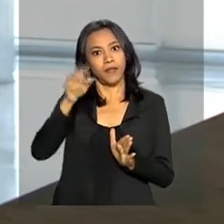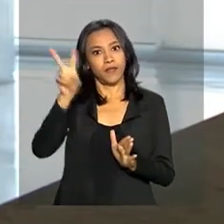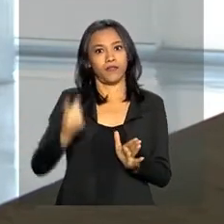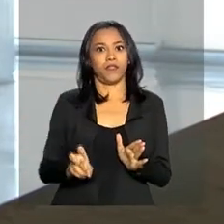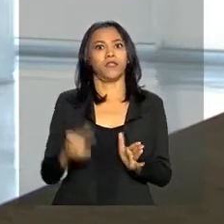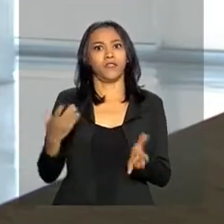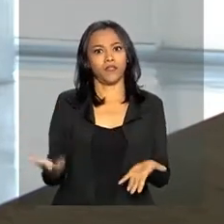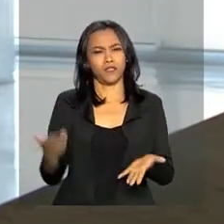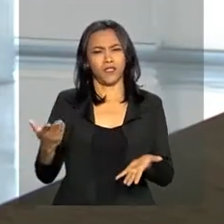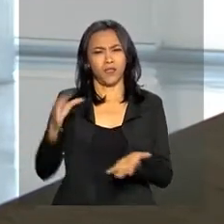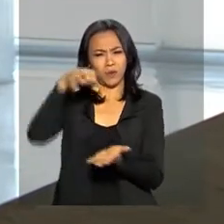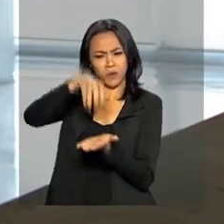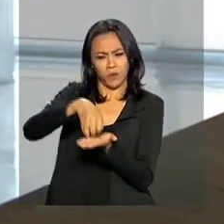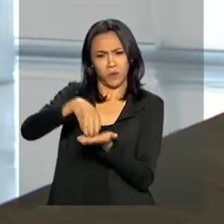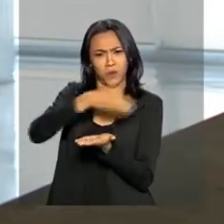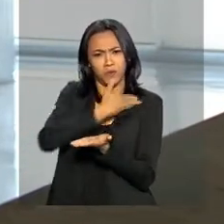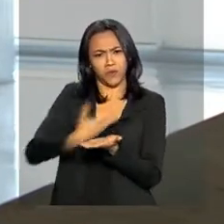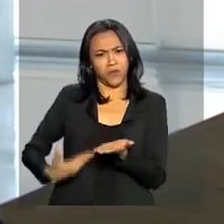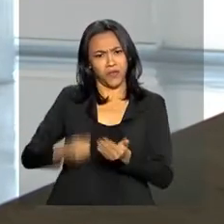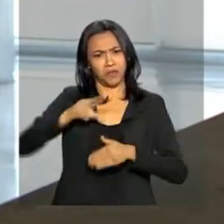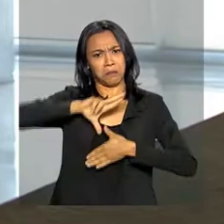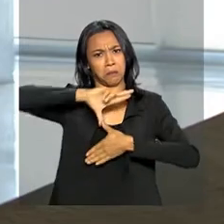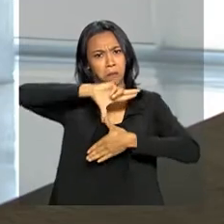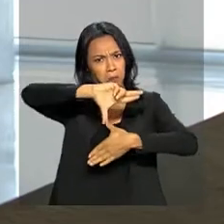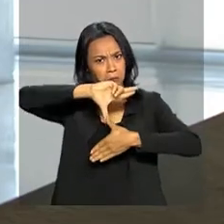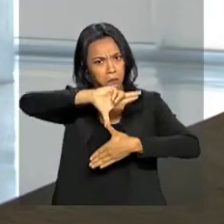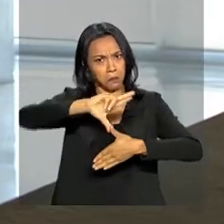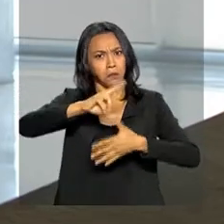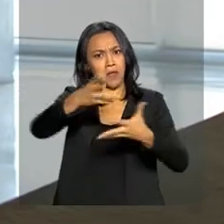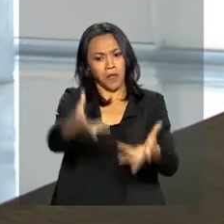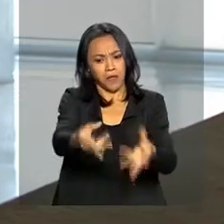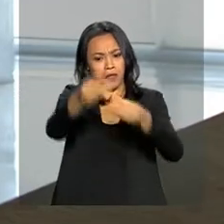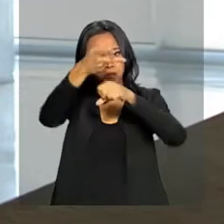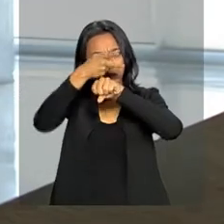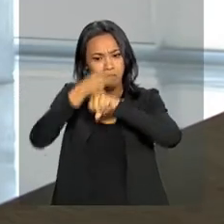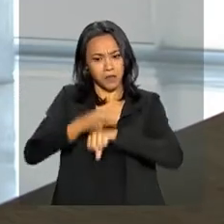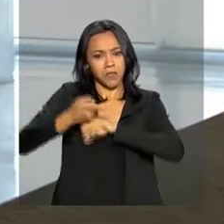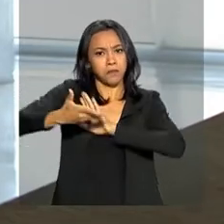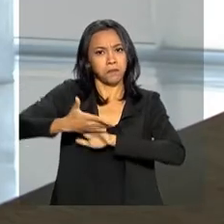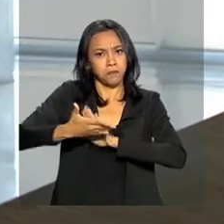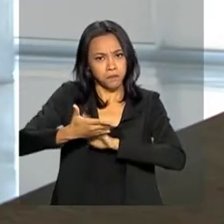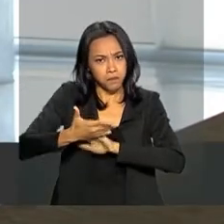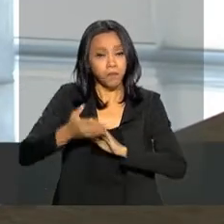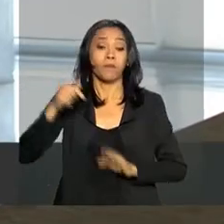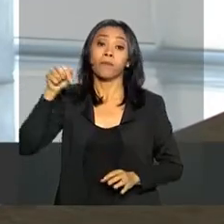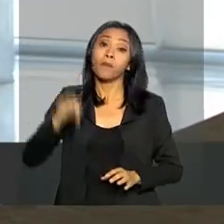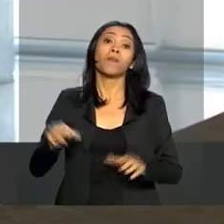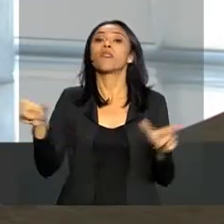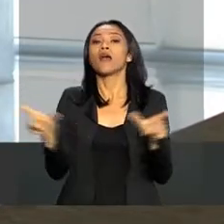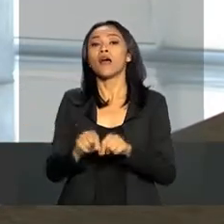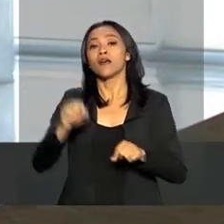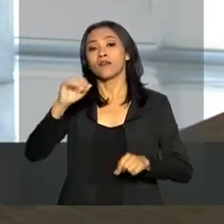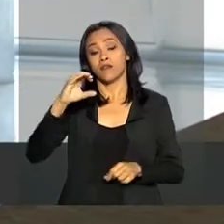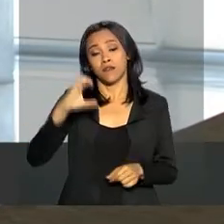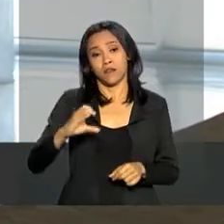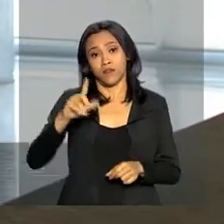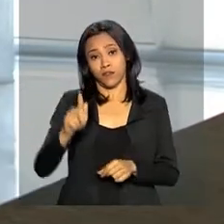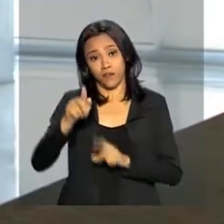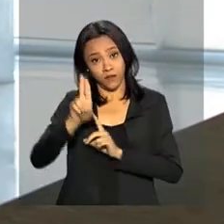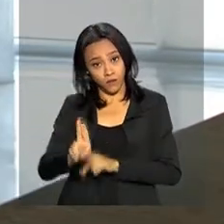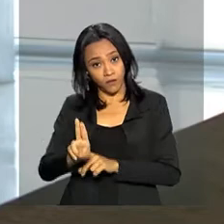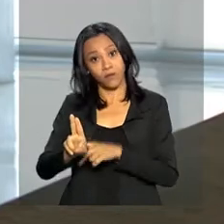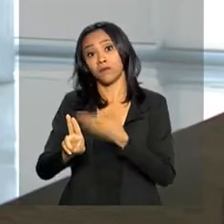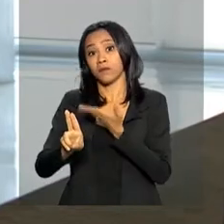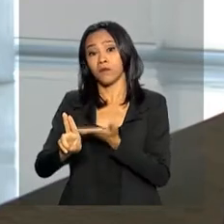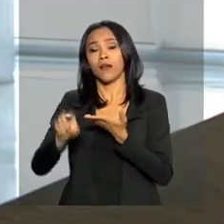que um órgão de governo da América Latina recebe esse reconhecimento. O Ministério da Transparência e Controladoria Geral da União, como